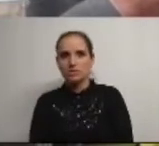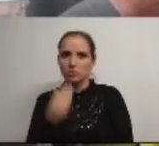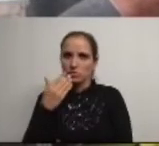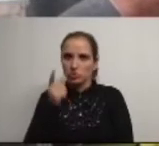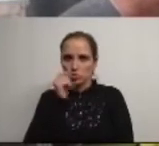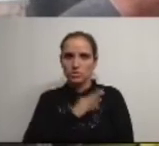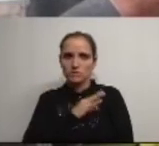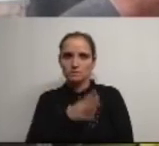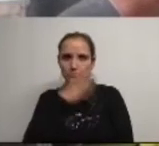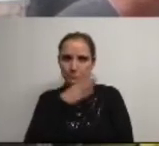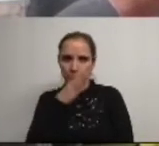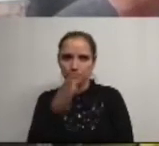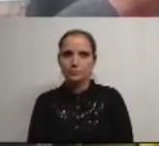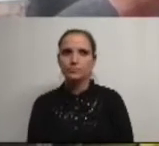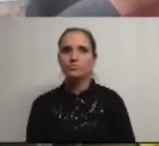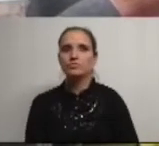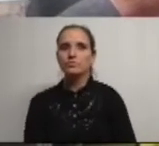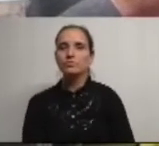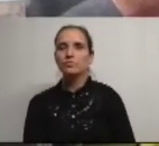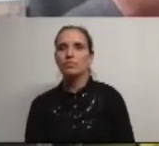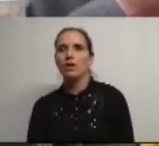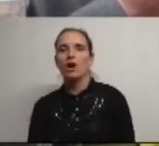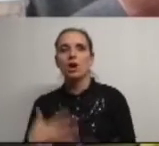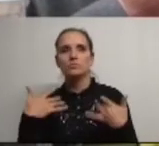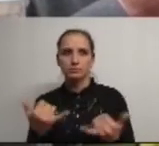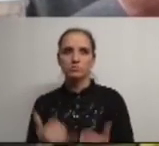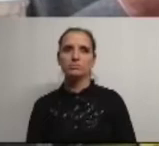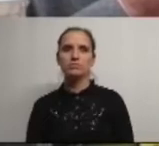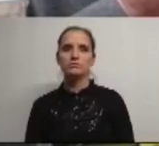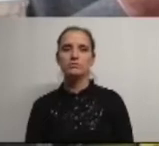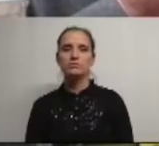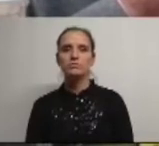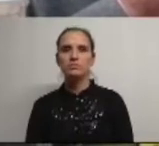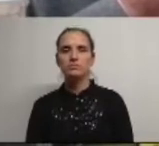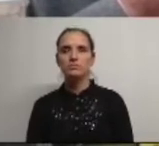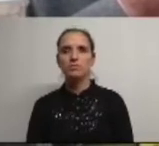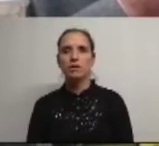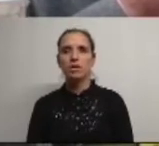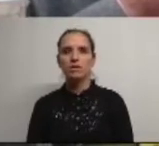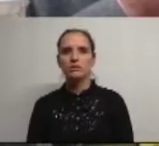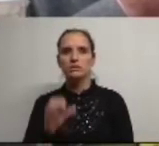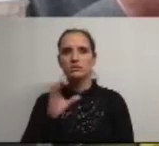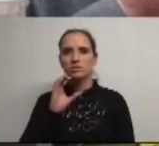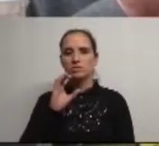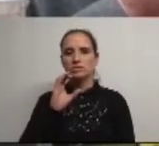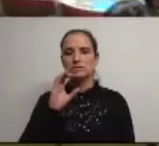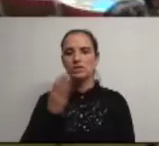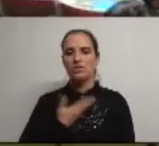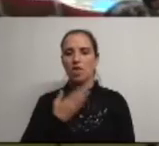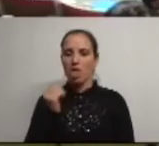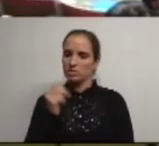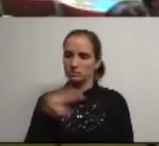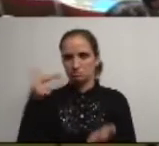pela sua intervenção tem agora a palavra o representante da bancada do CDSPP